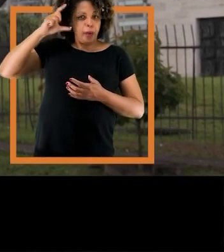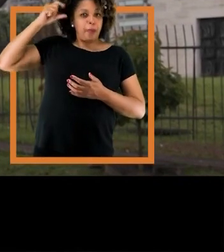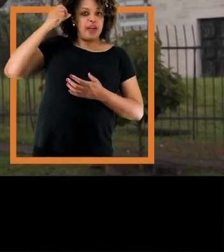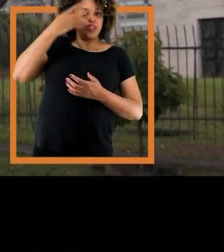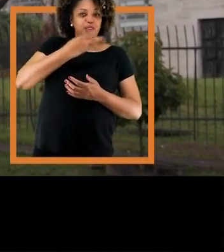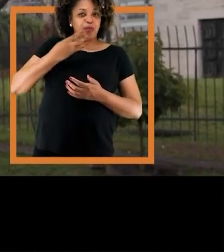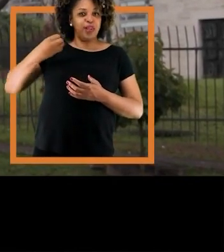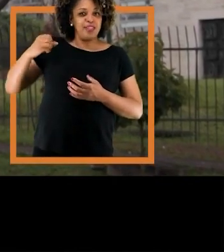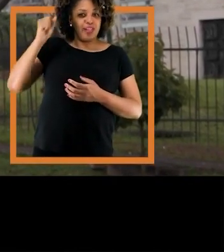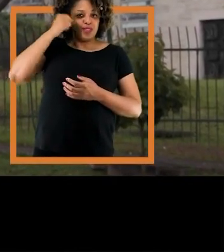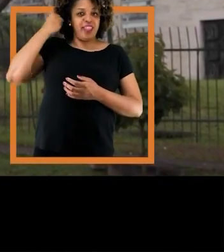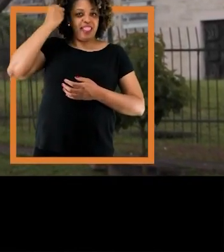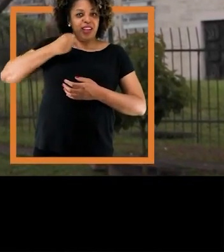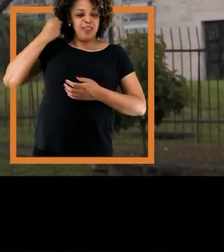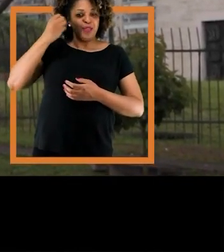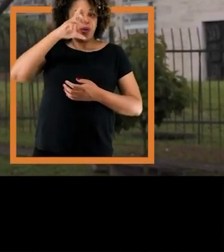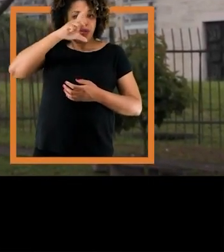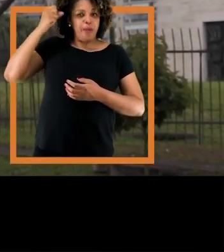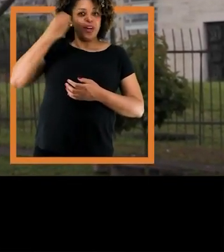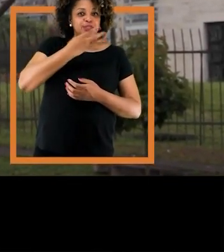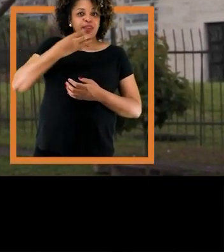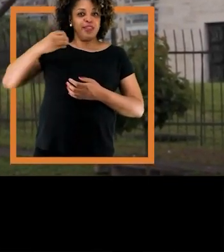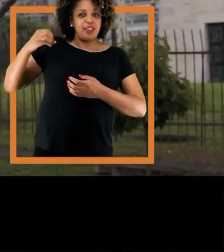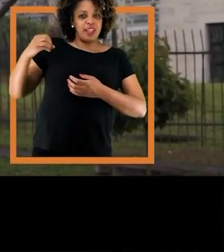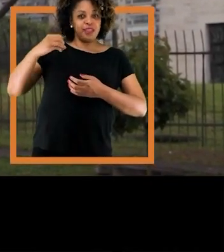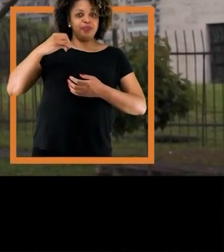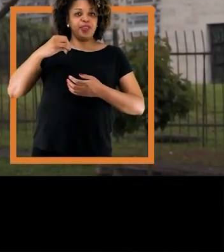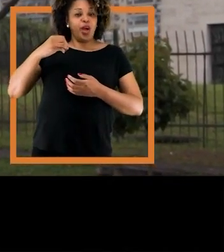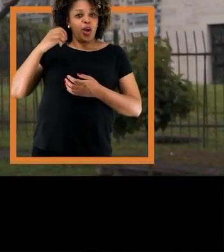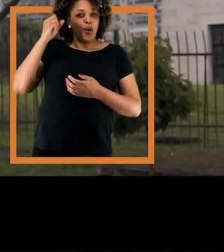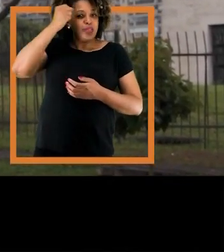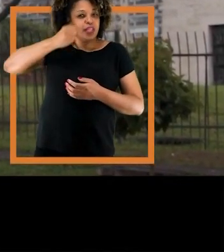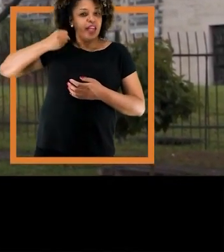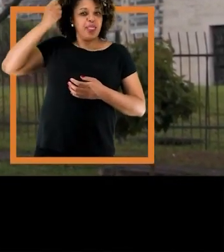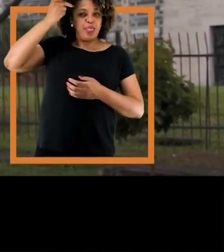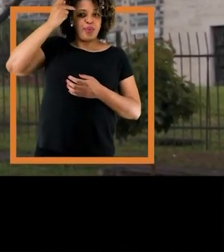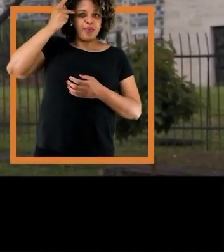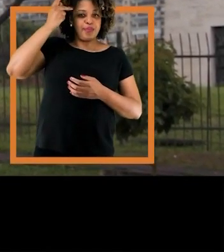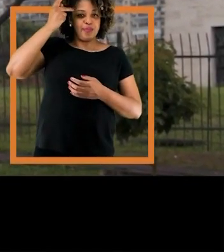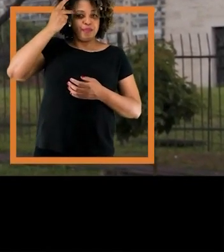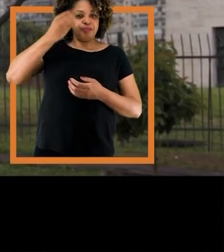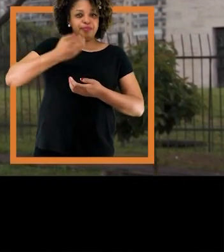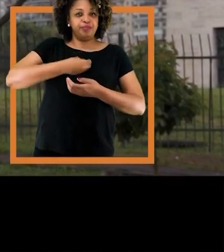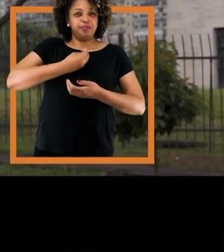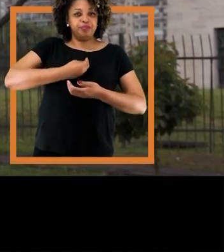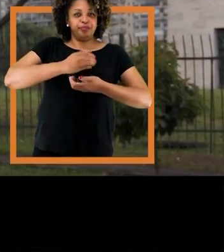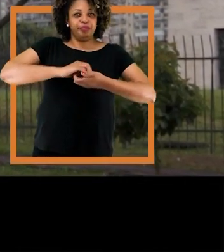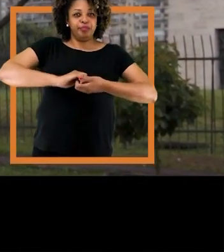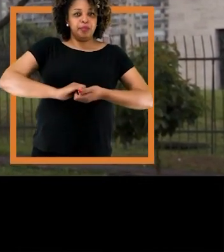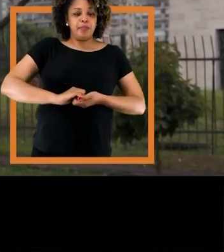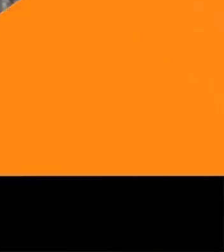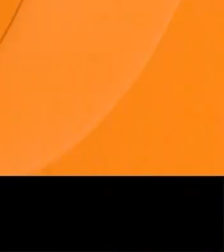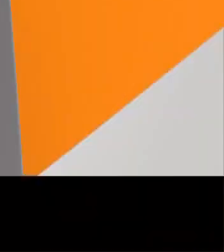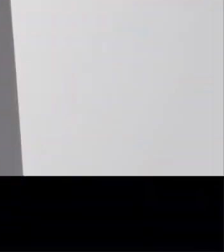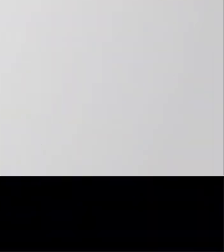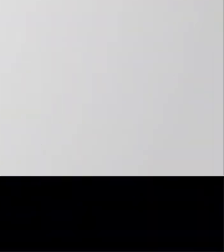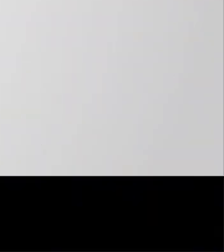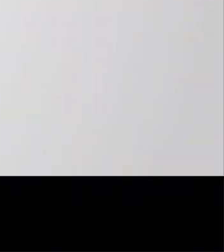indo ao seu encontro nas urnas. Com Lula lá, Haddad aqui e Márcio França 400 no Senado.